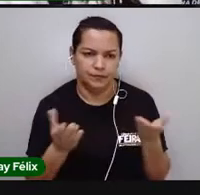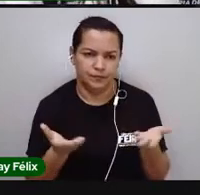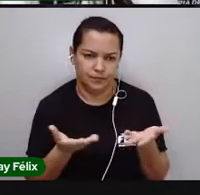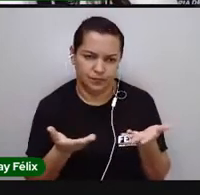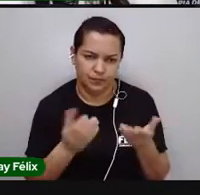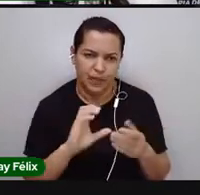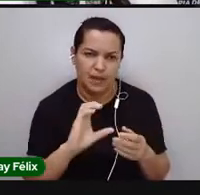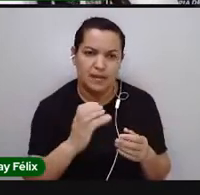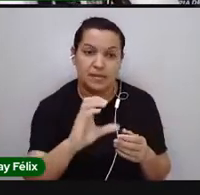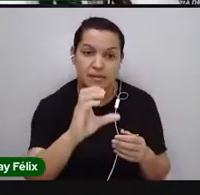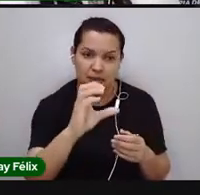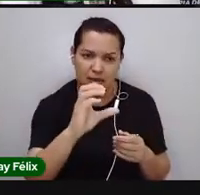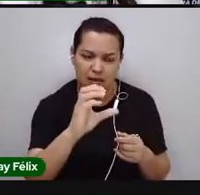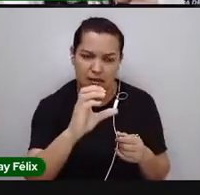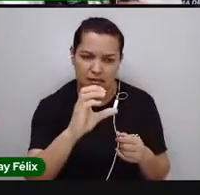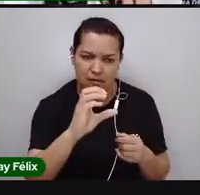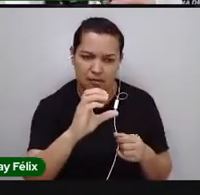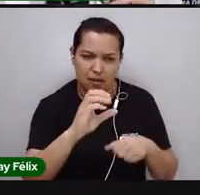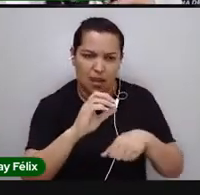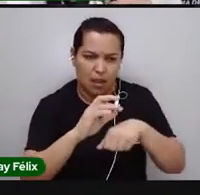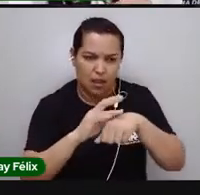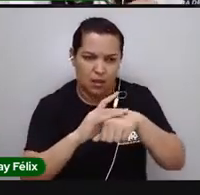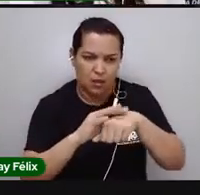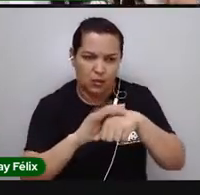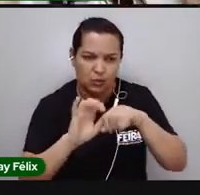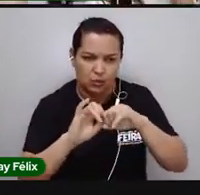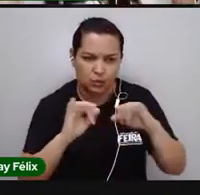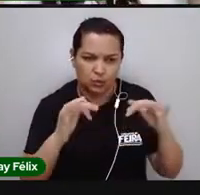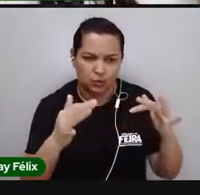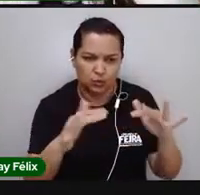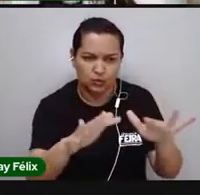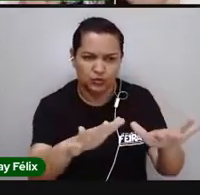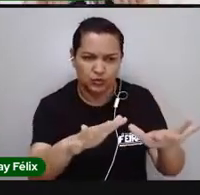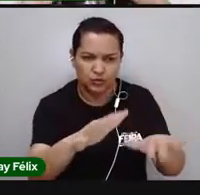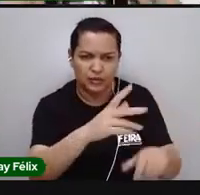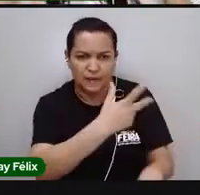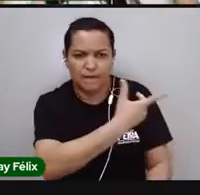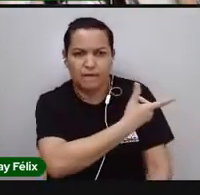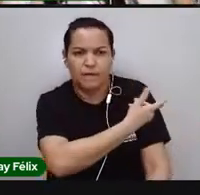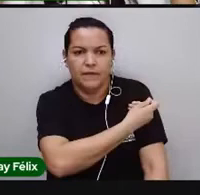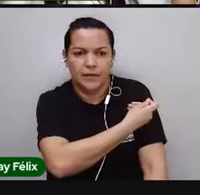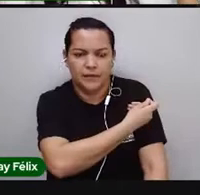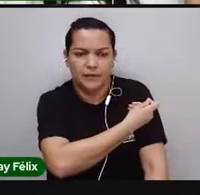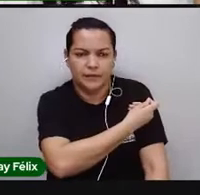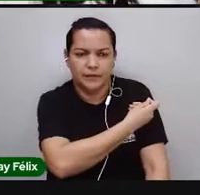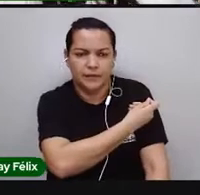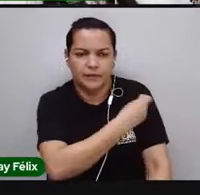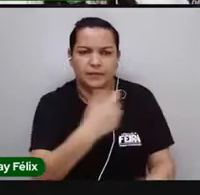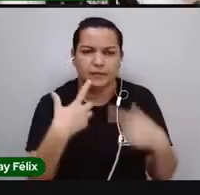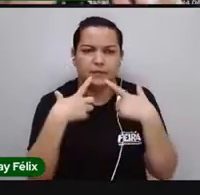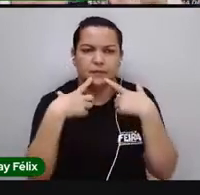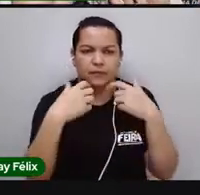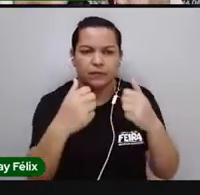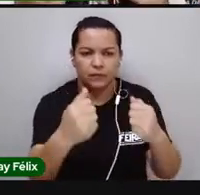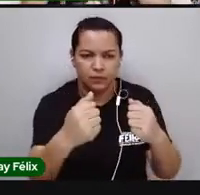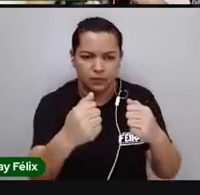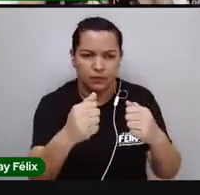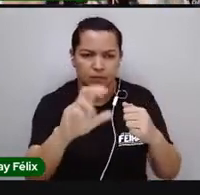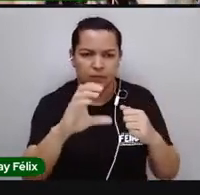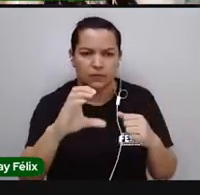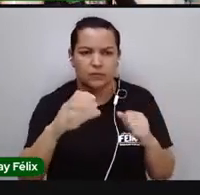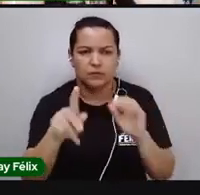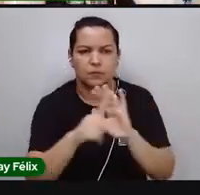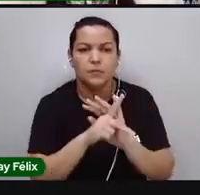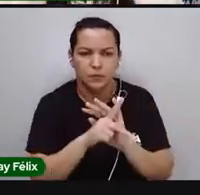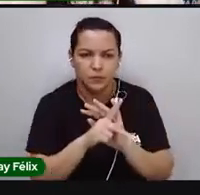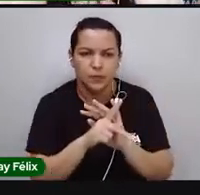ciência, covid e vacina. A gente precisa entender que ciência, então, ela tem uma linguagem própria e